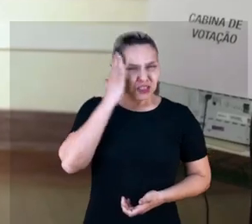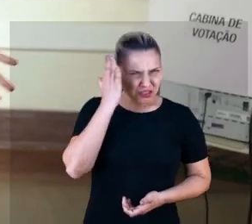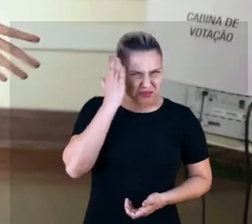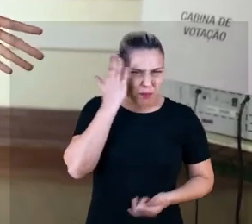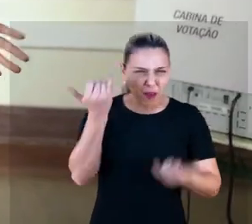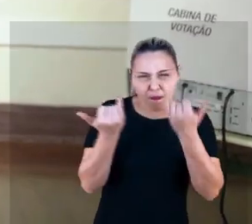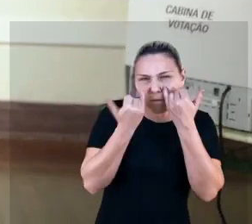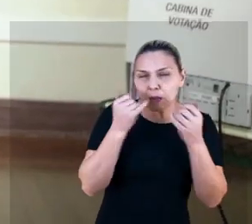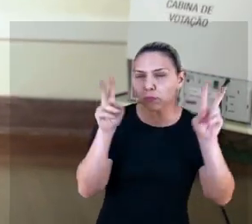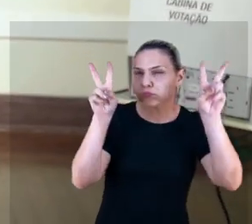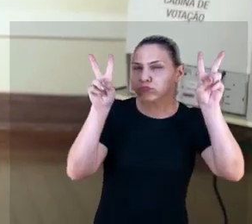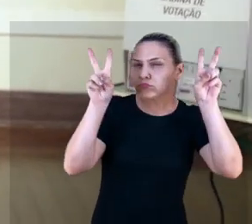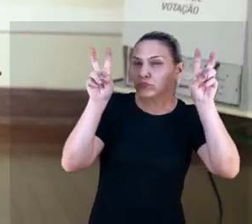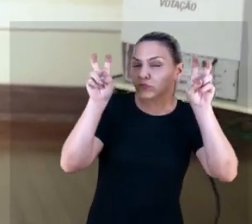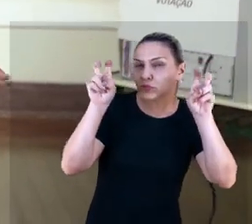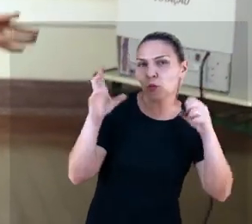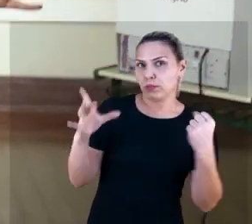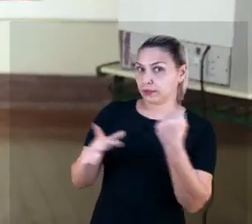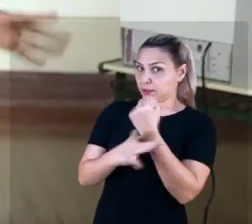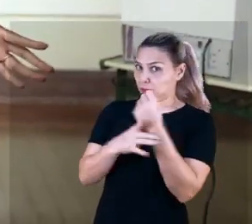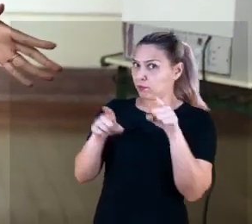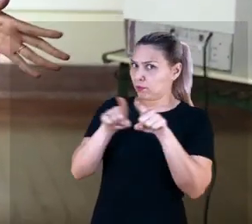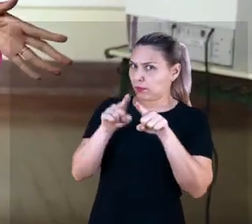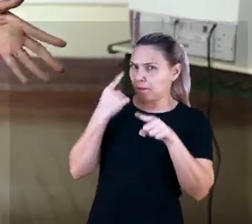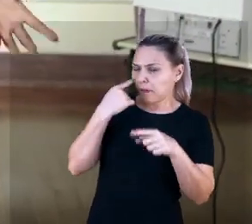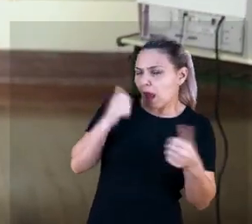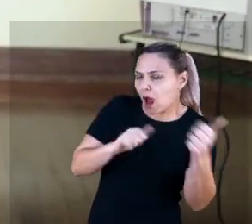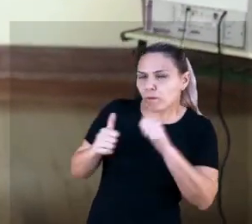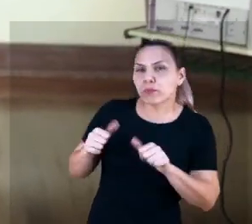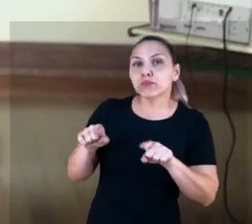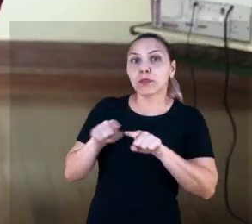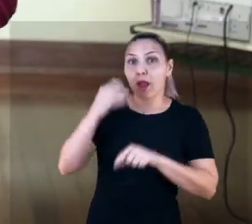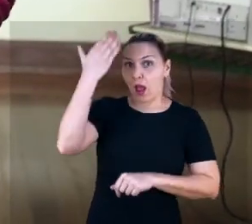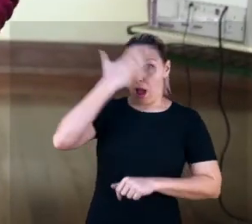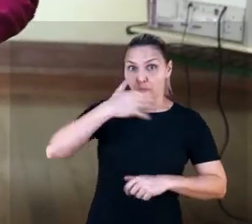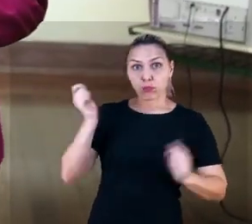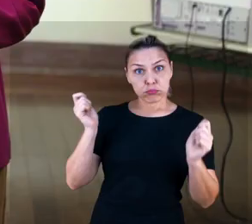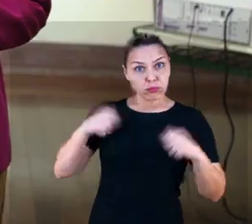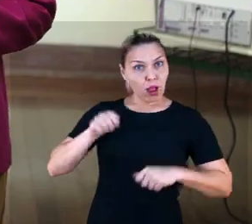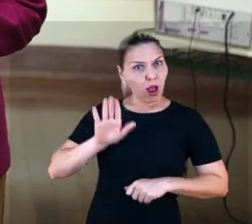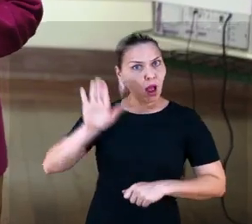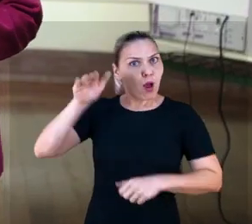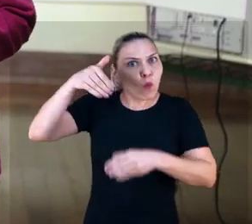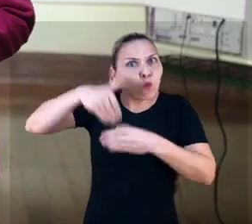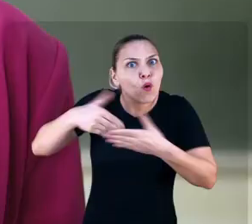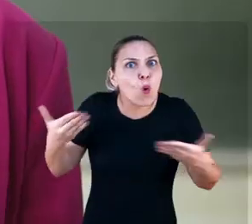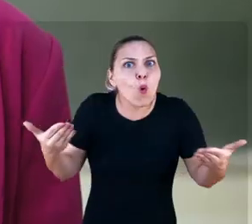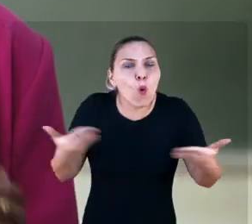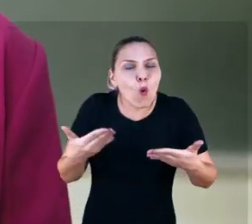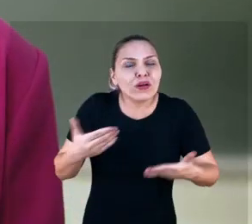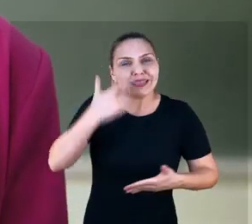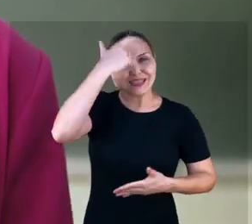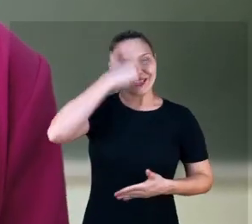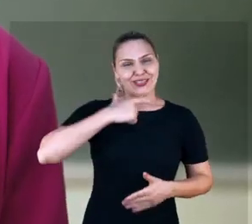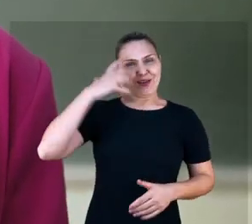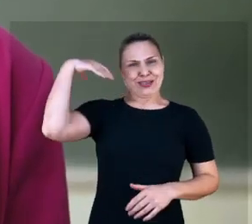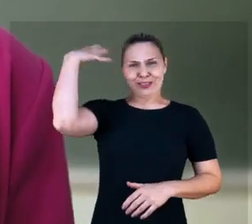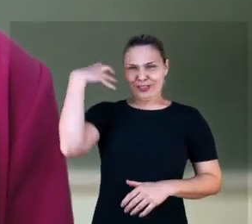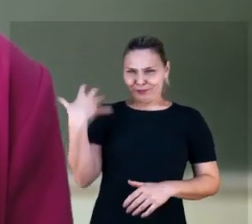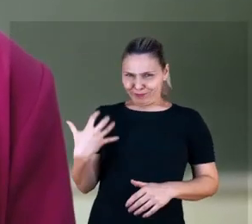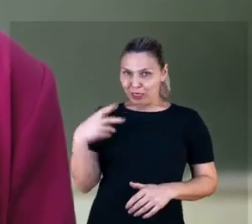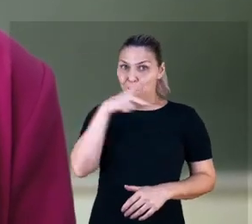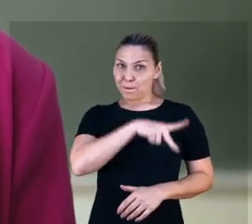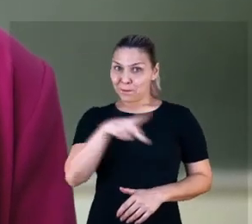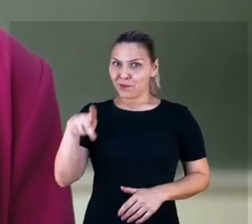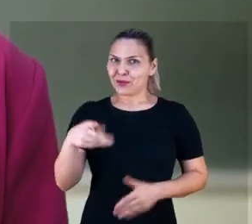Já se informou sobre a segurança, a checagem e a transparência das nossas eleições hoje? Eu sou Djamila Ribeiro,